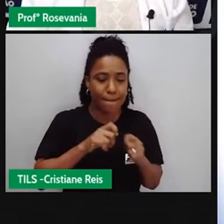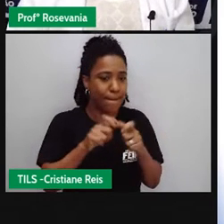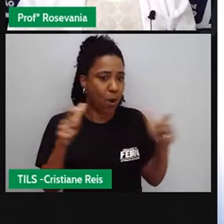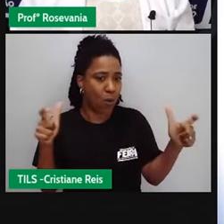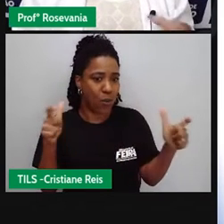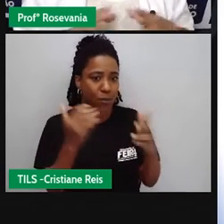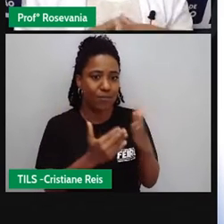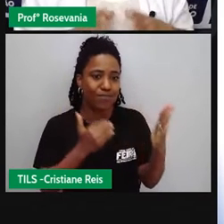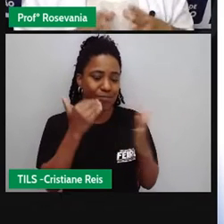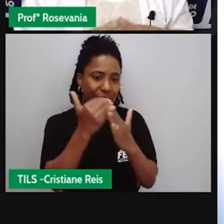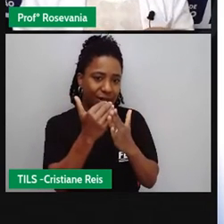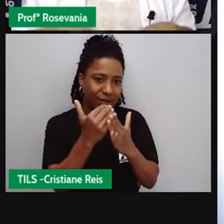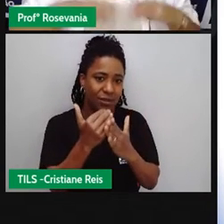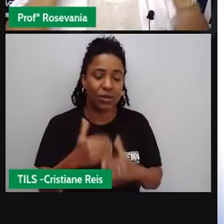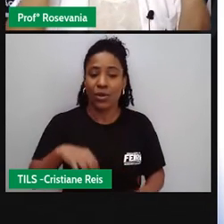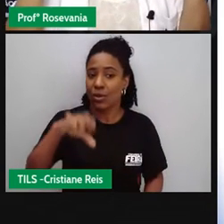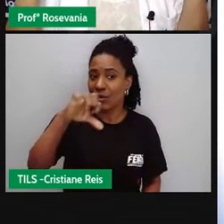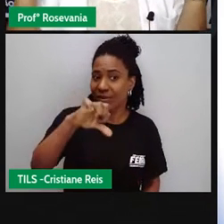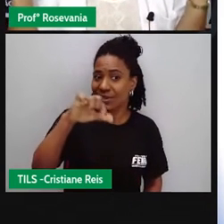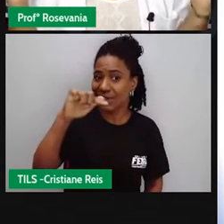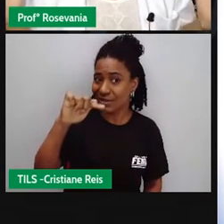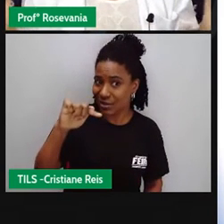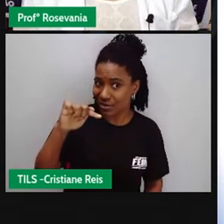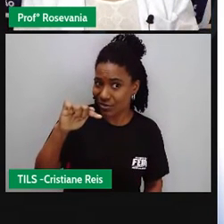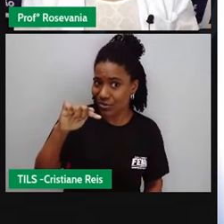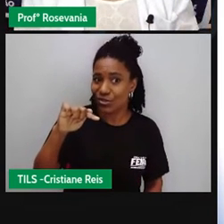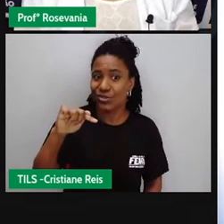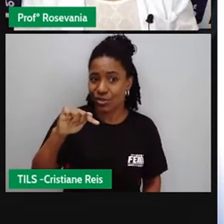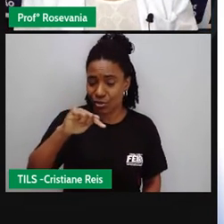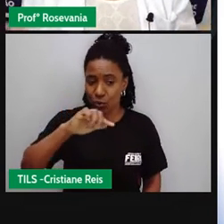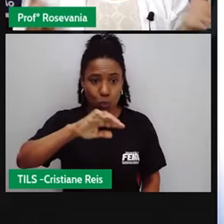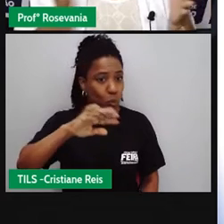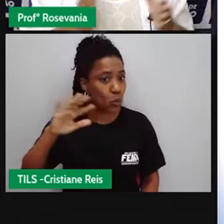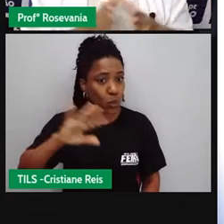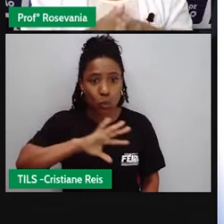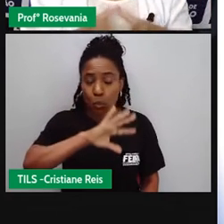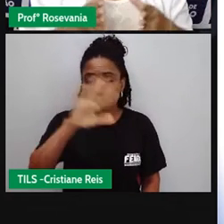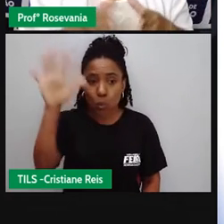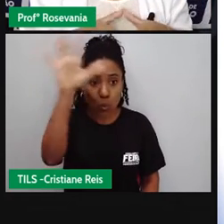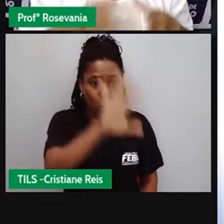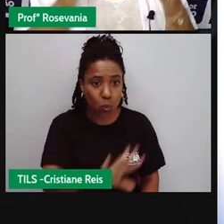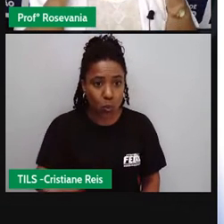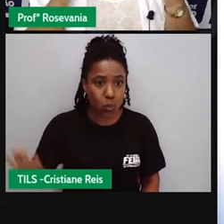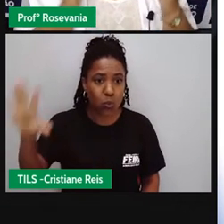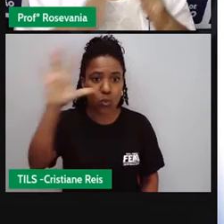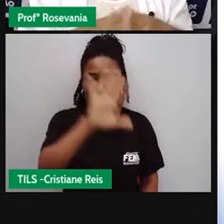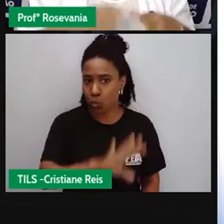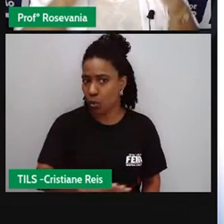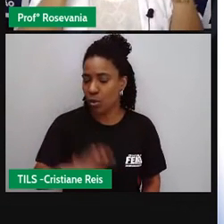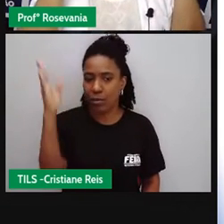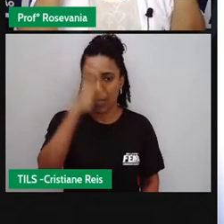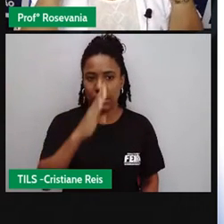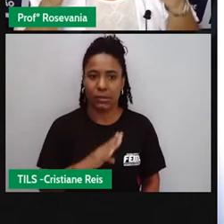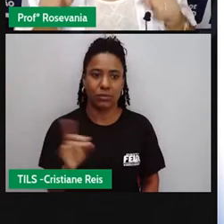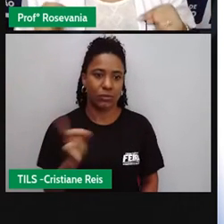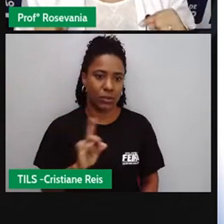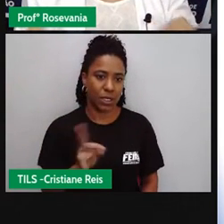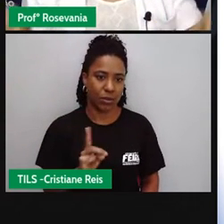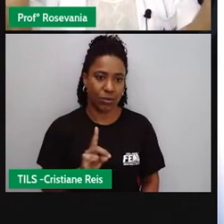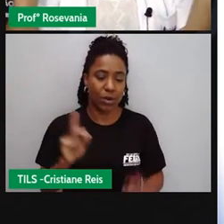claro que não é 97% da população total do país. É 97% da população que tem